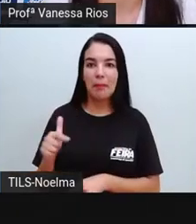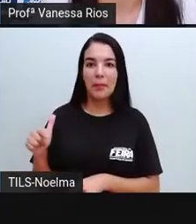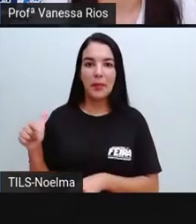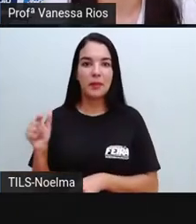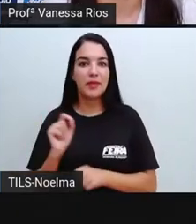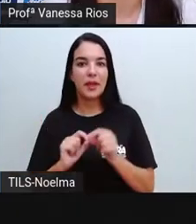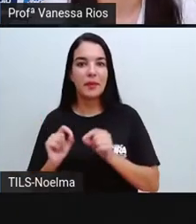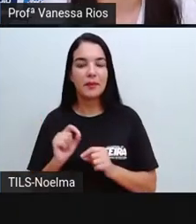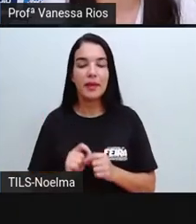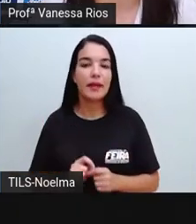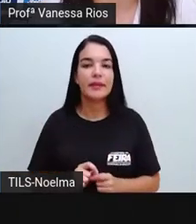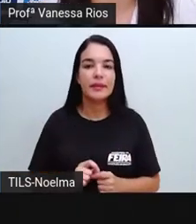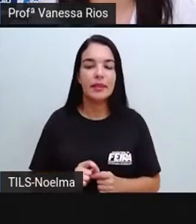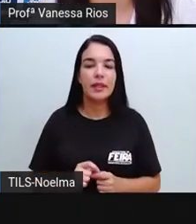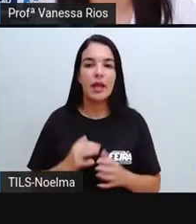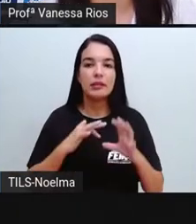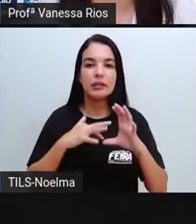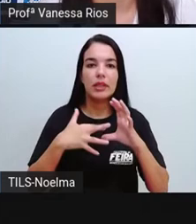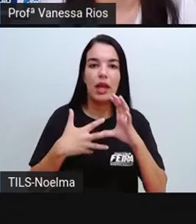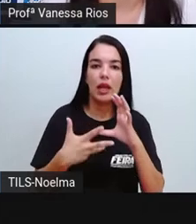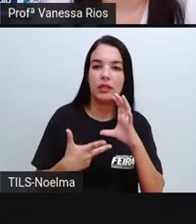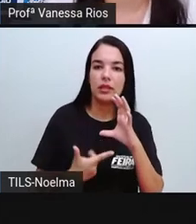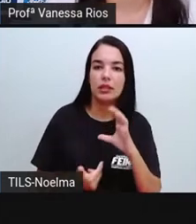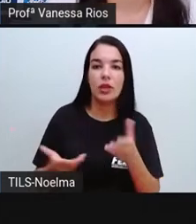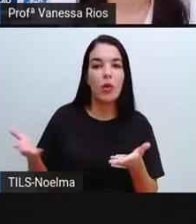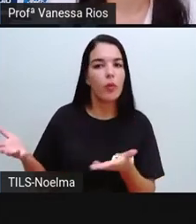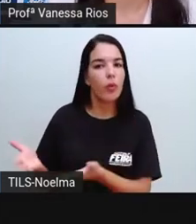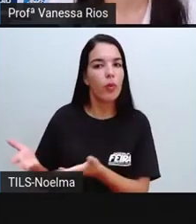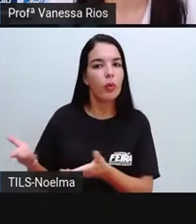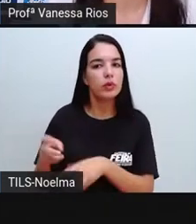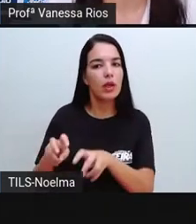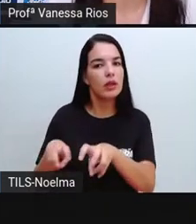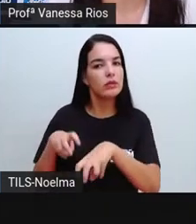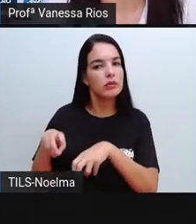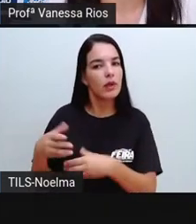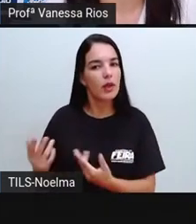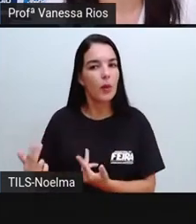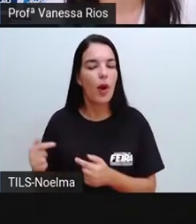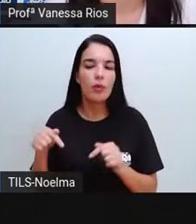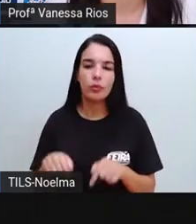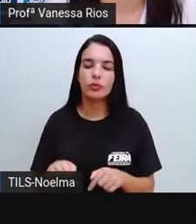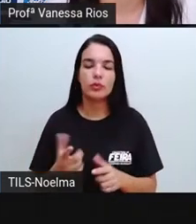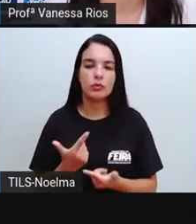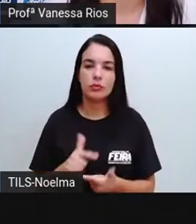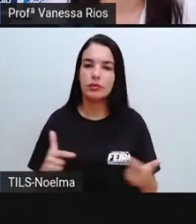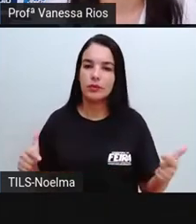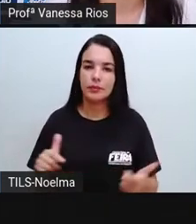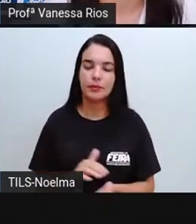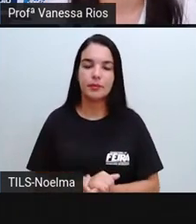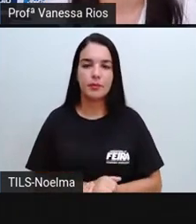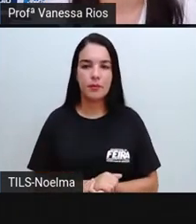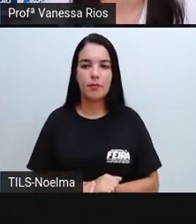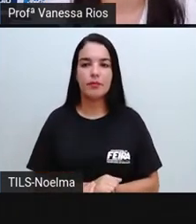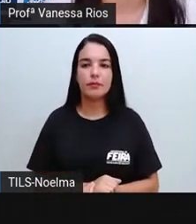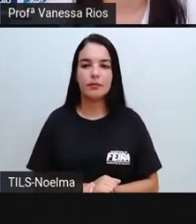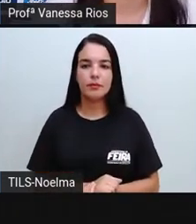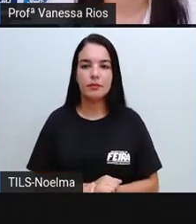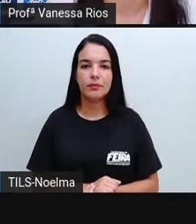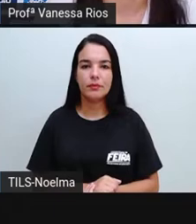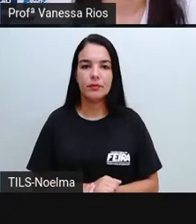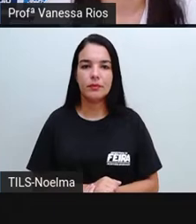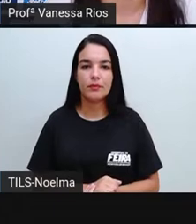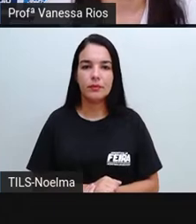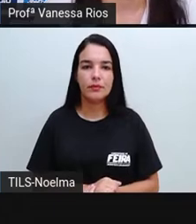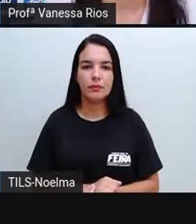as imagens, né? As características dos primeiros, dos agricultores que a gente observa hoje, Trabalhando na